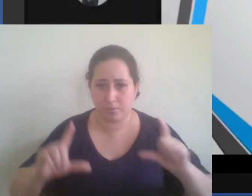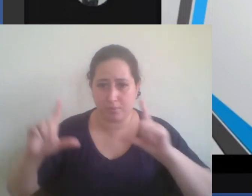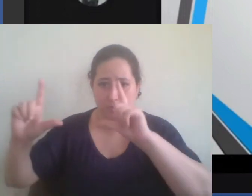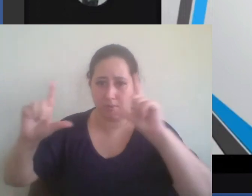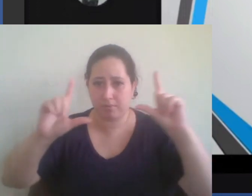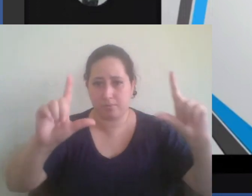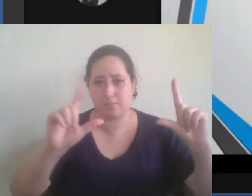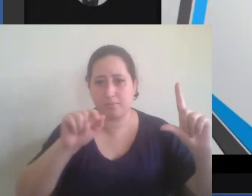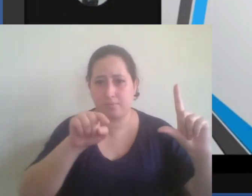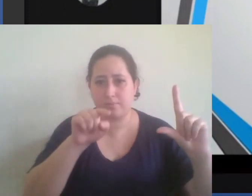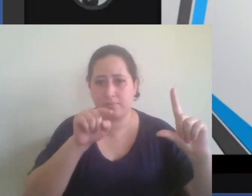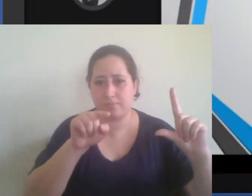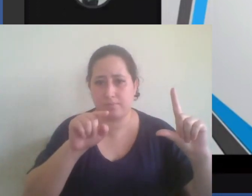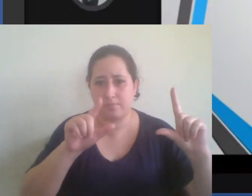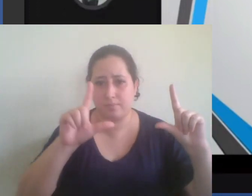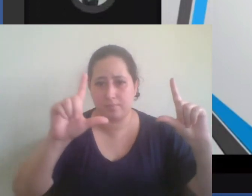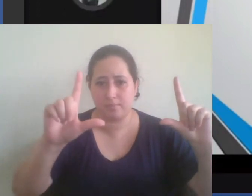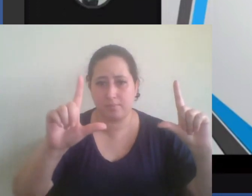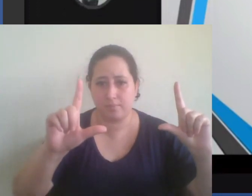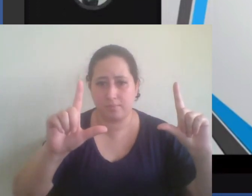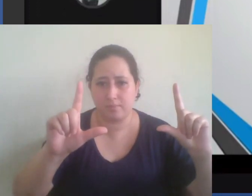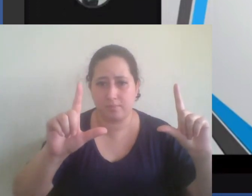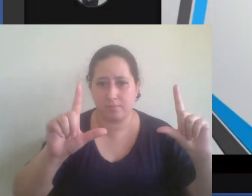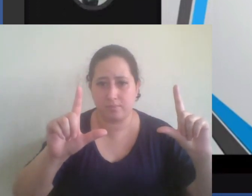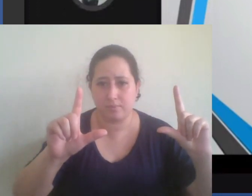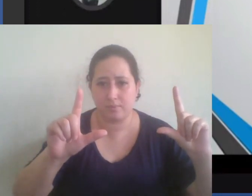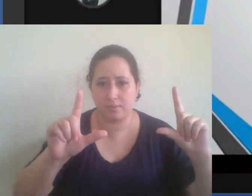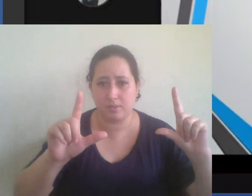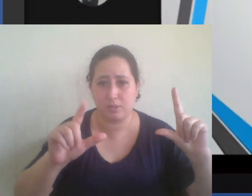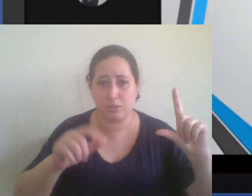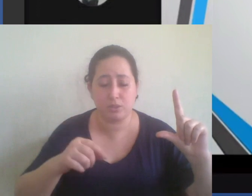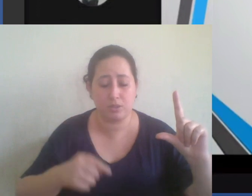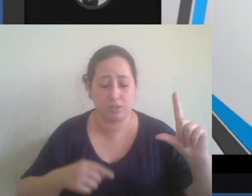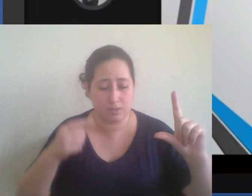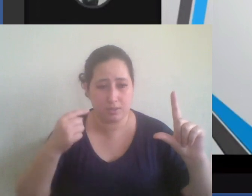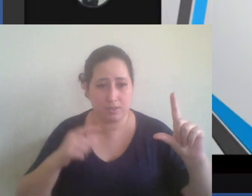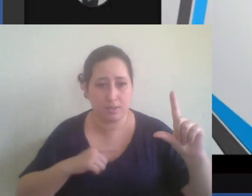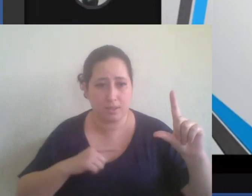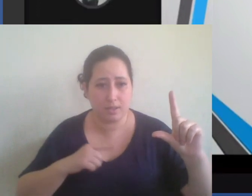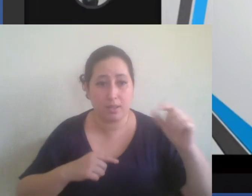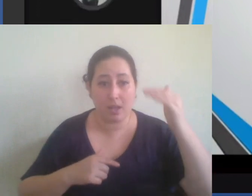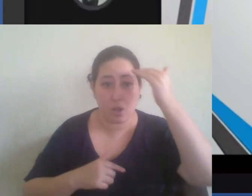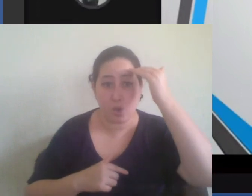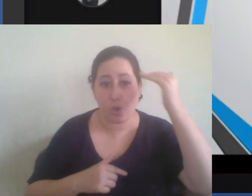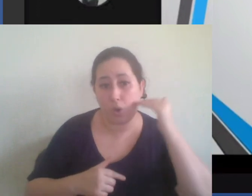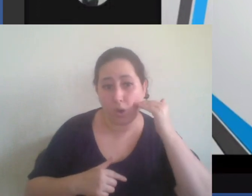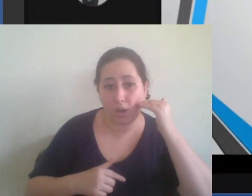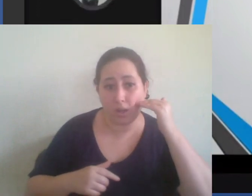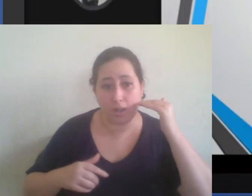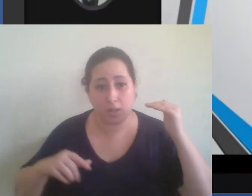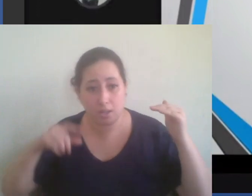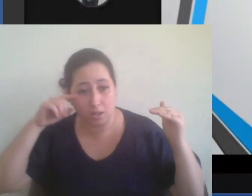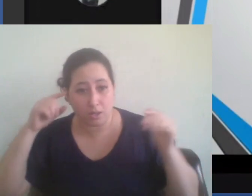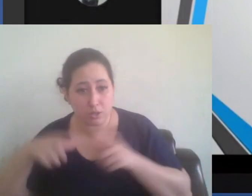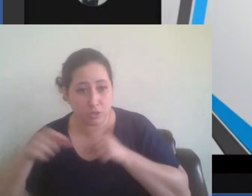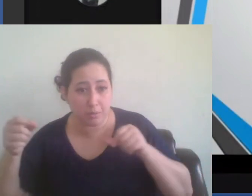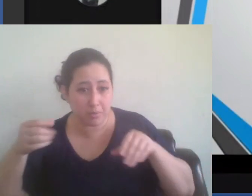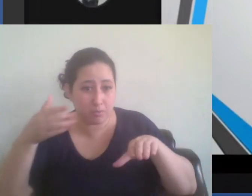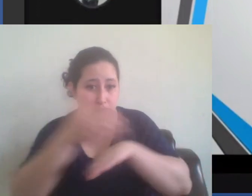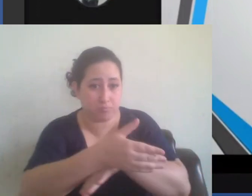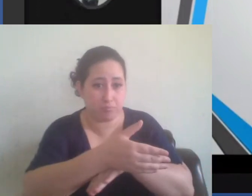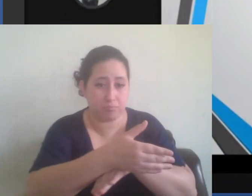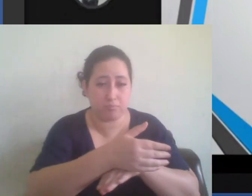a ocupação japonesa da Coreia quando as mulheres coreanas